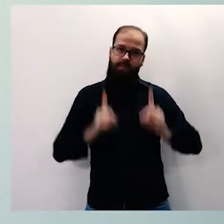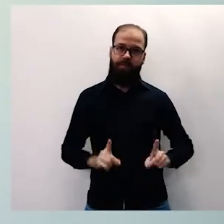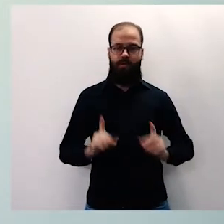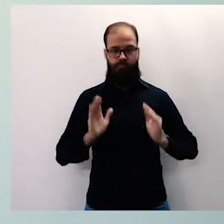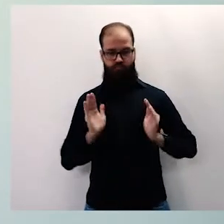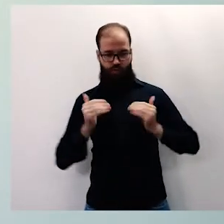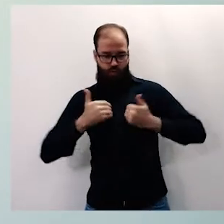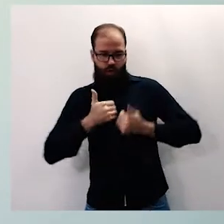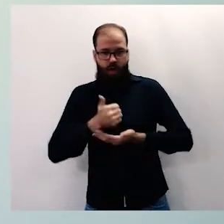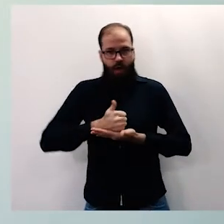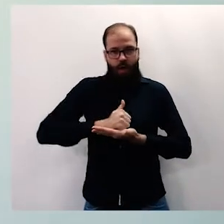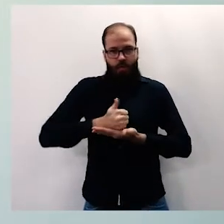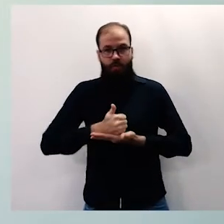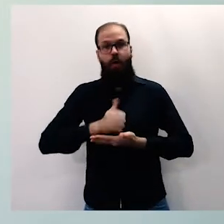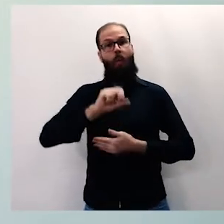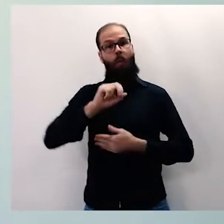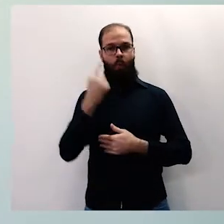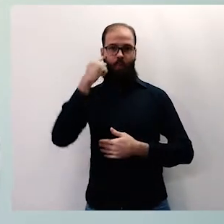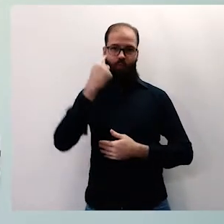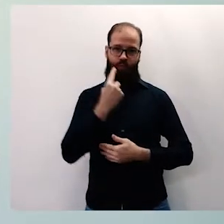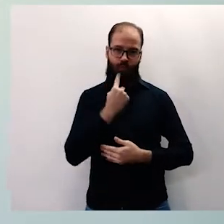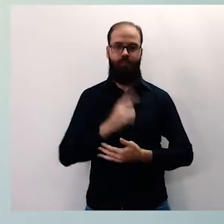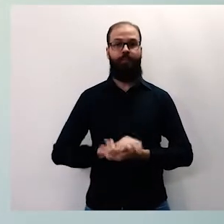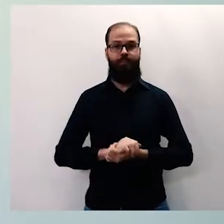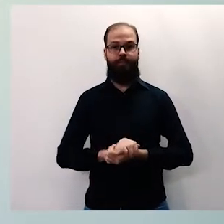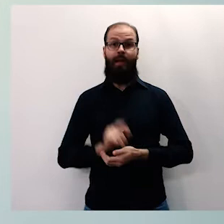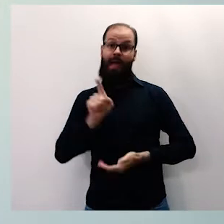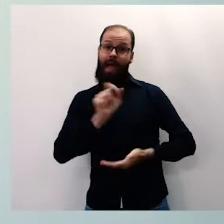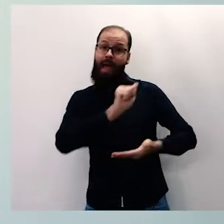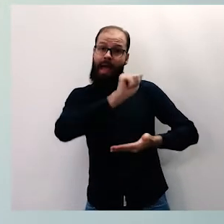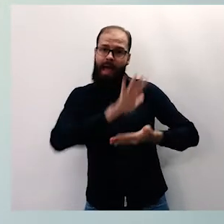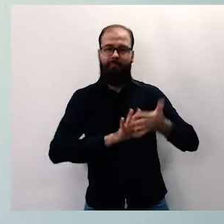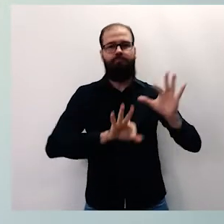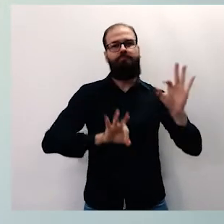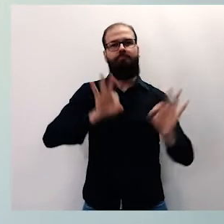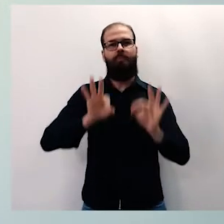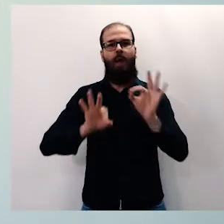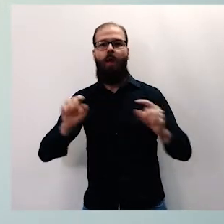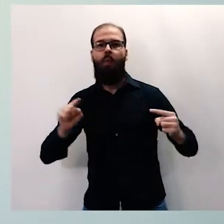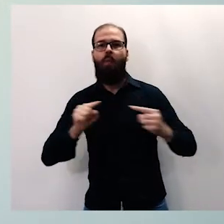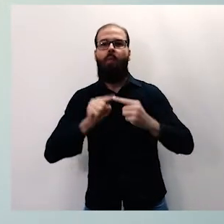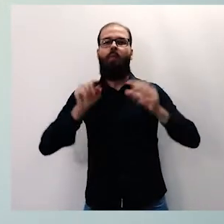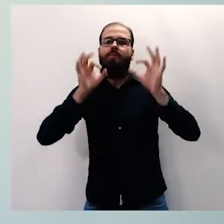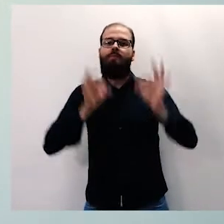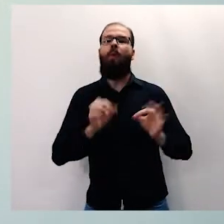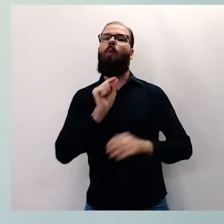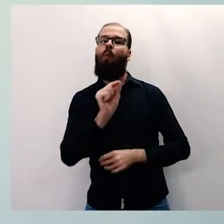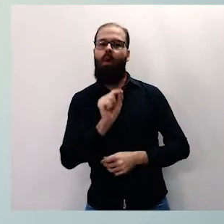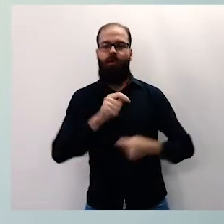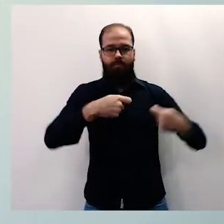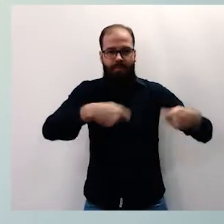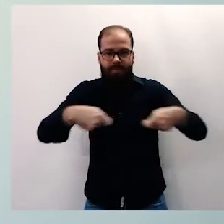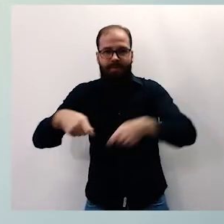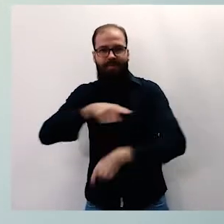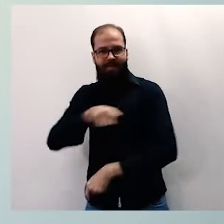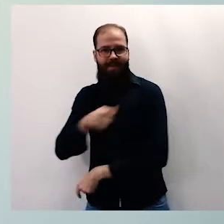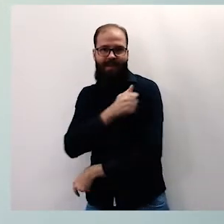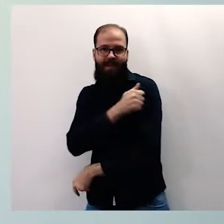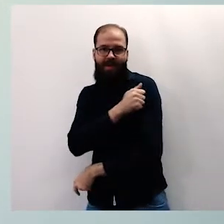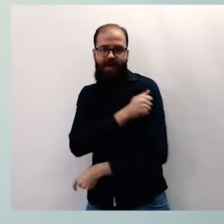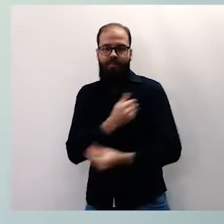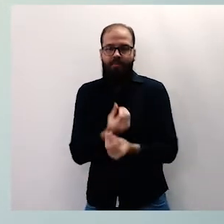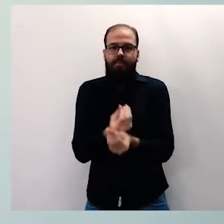surdez. Estas atividades são organizadas de acordo com as necessidades destes educandos e proporcionam